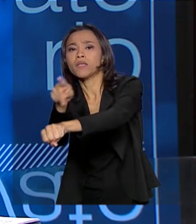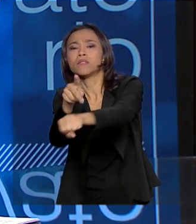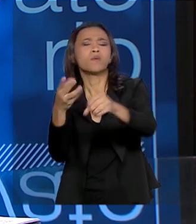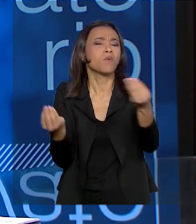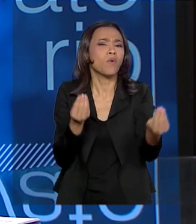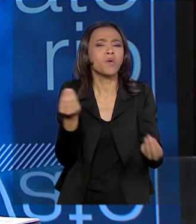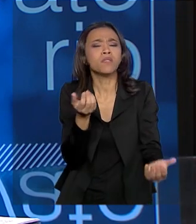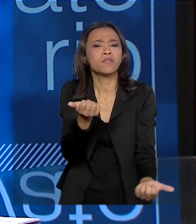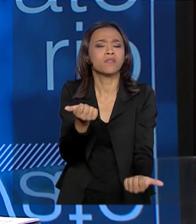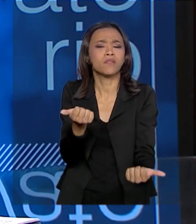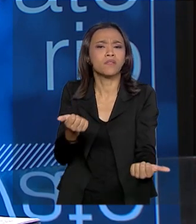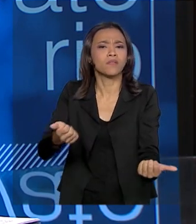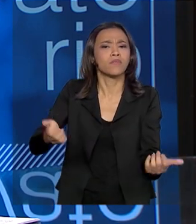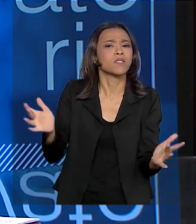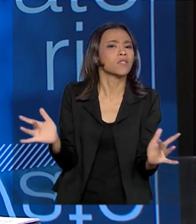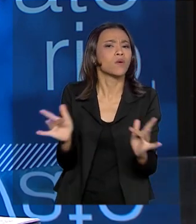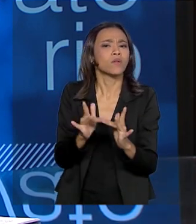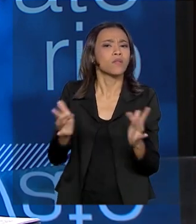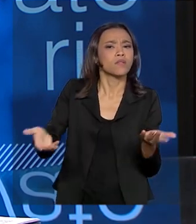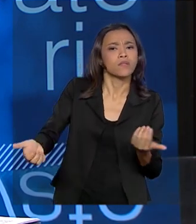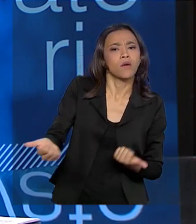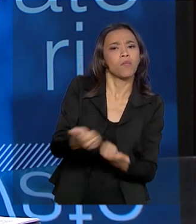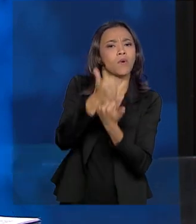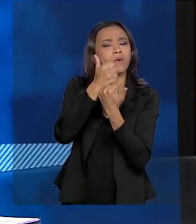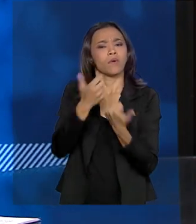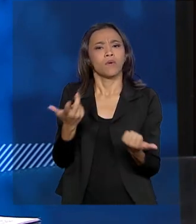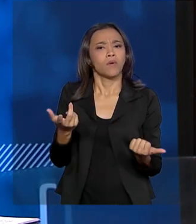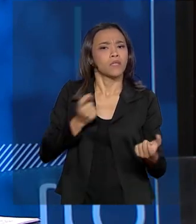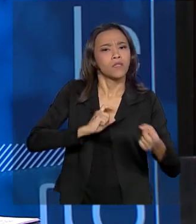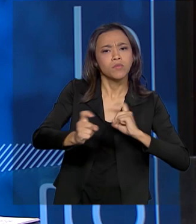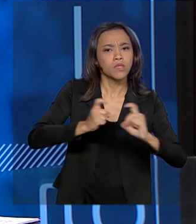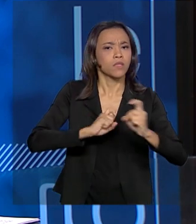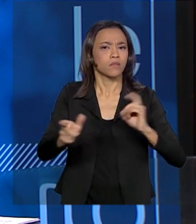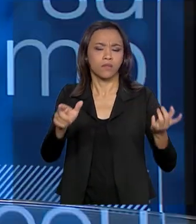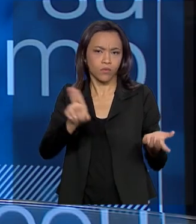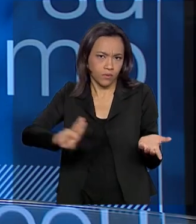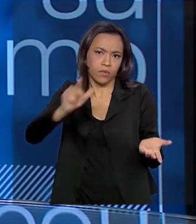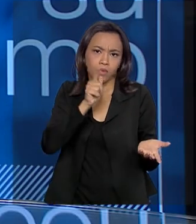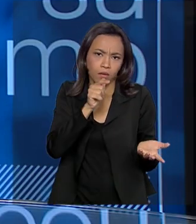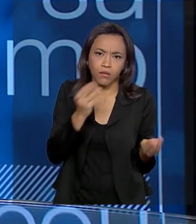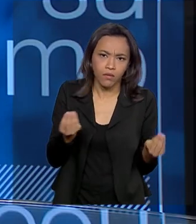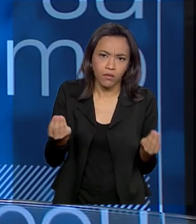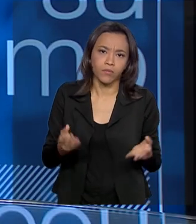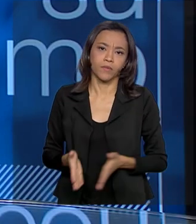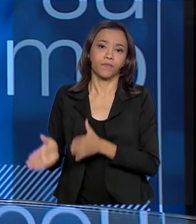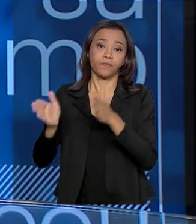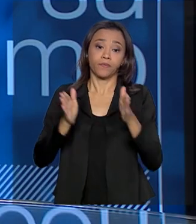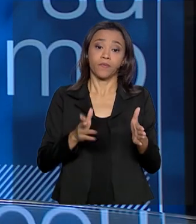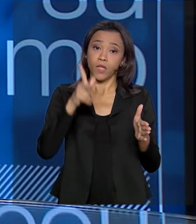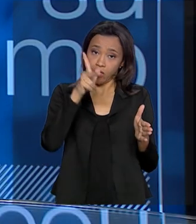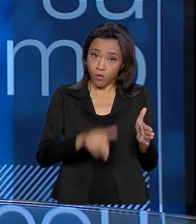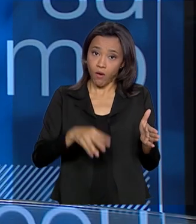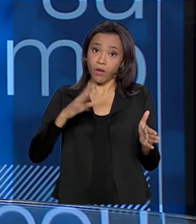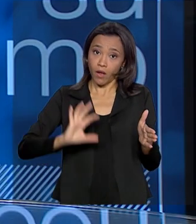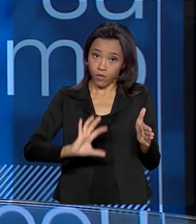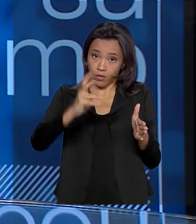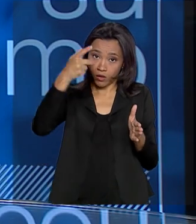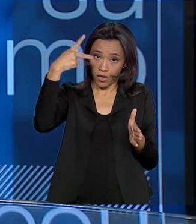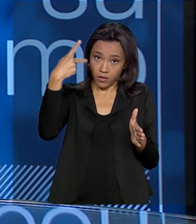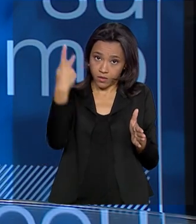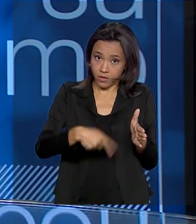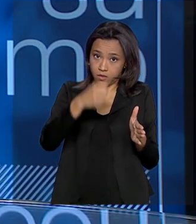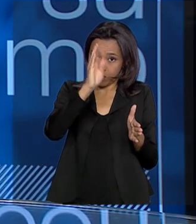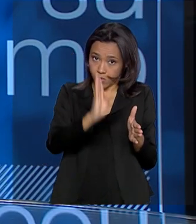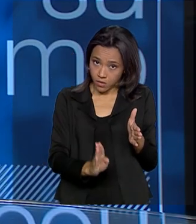em relação à questão da água, dessa gestão dos recursos hídricos? Assim como internamente nós temos que trabalhar numa